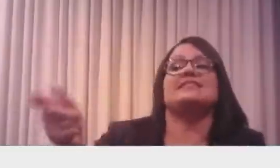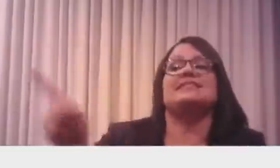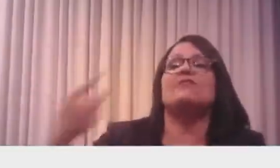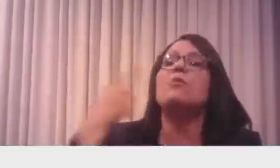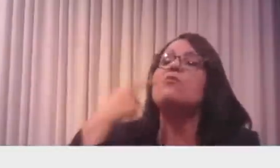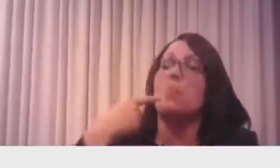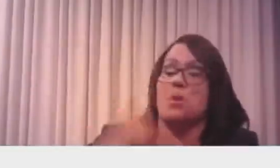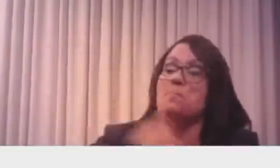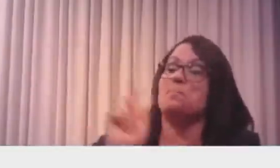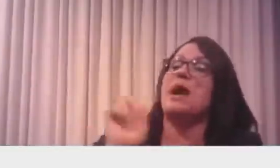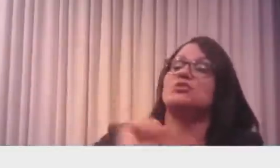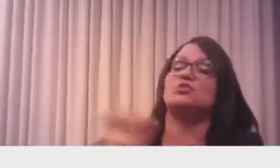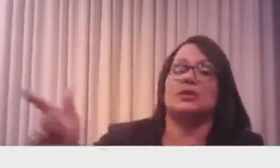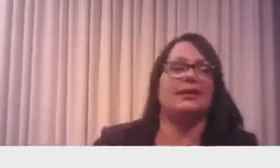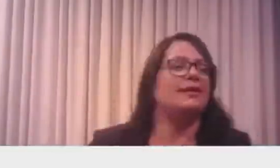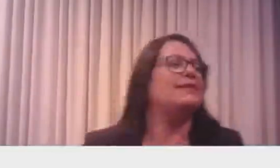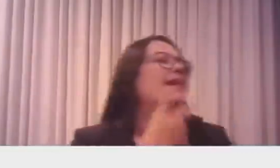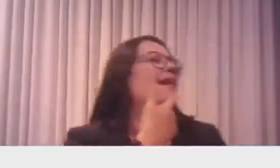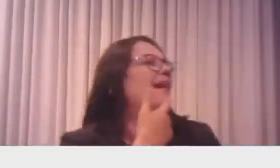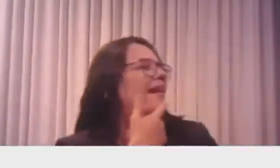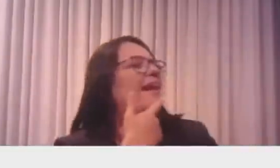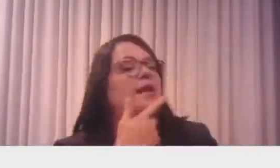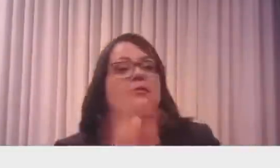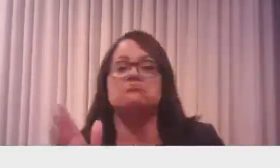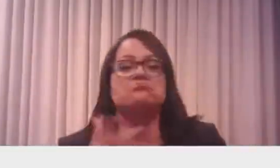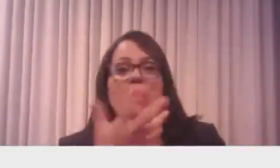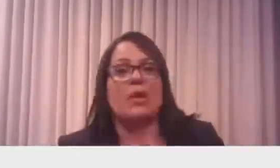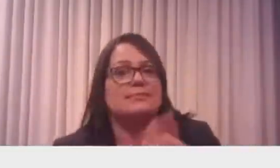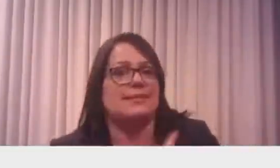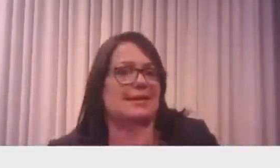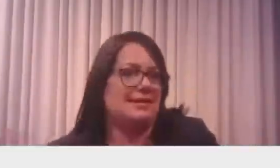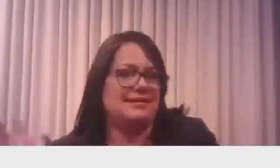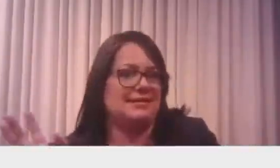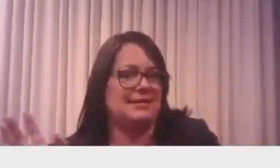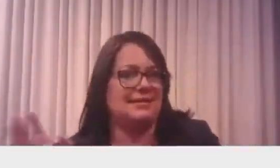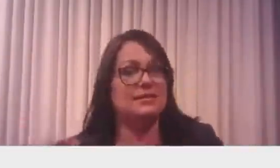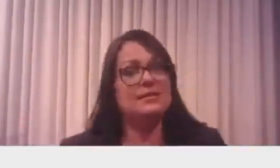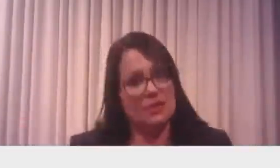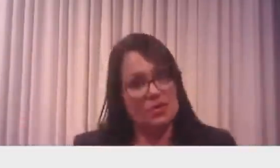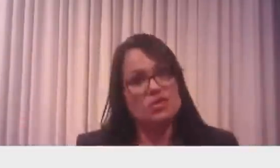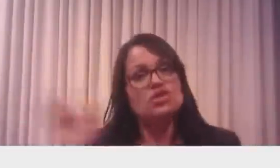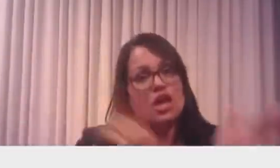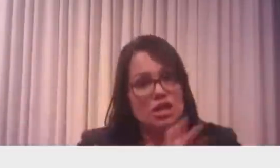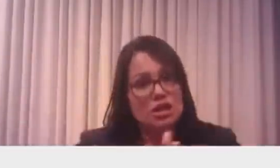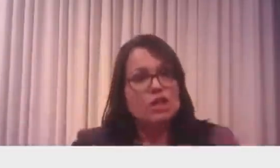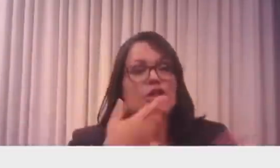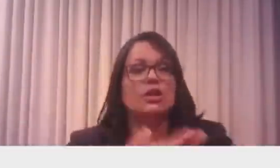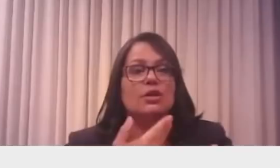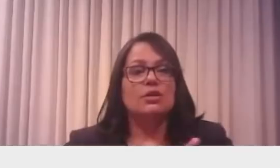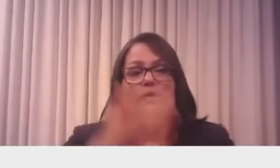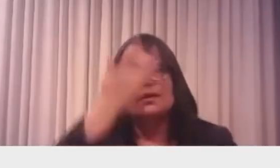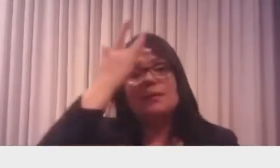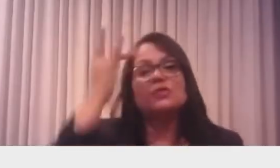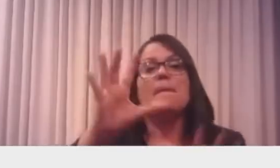E muita gente dizem, que entende, estudos, etc, que quem contrau o vírus e se curou, obviamente,